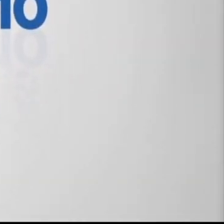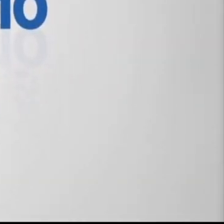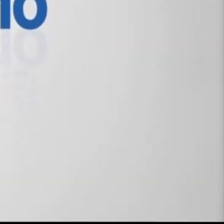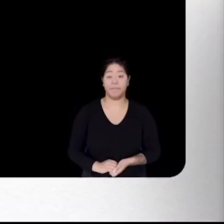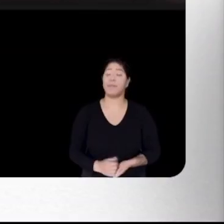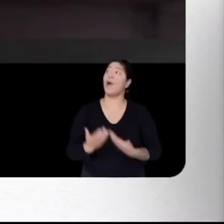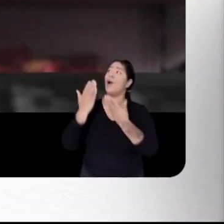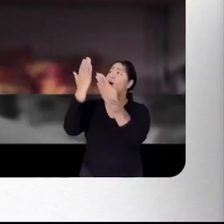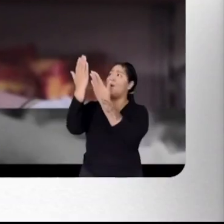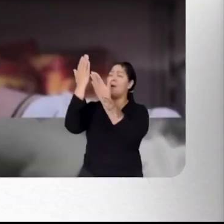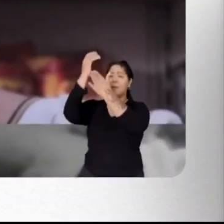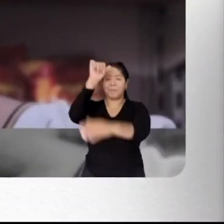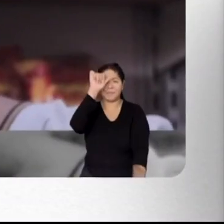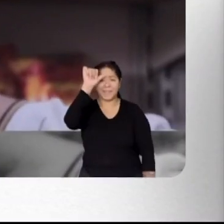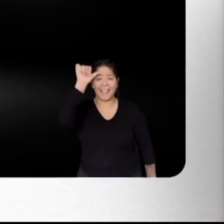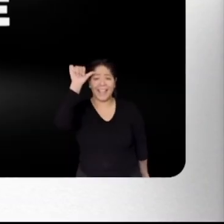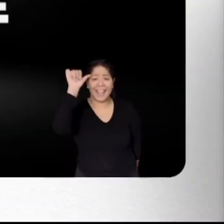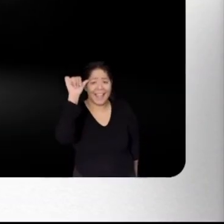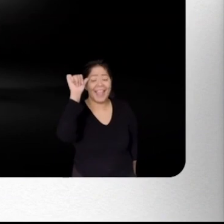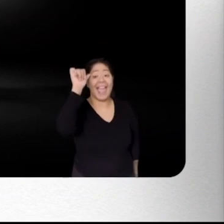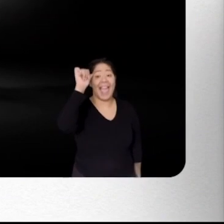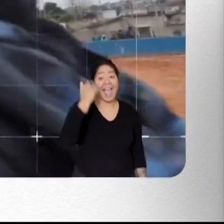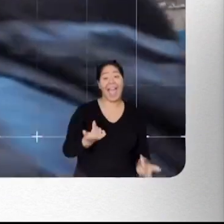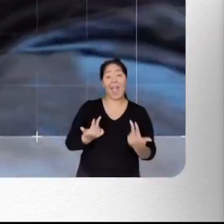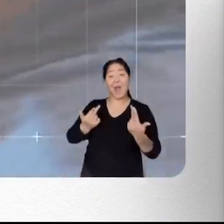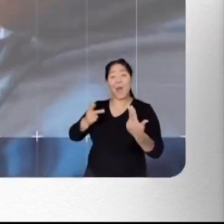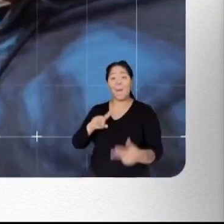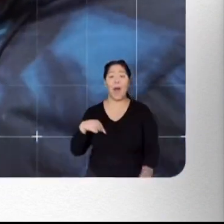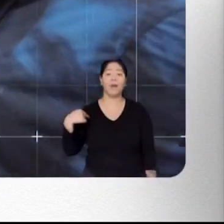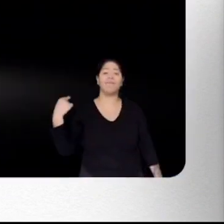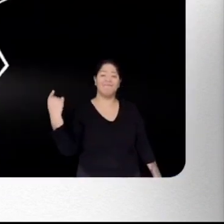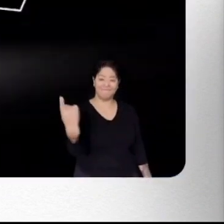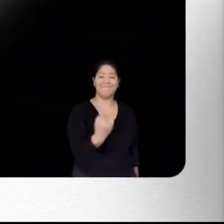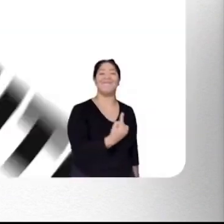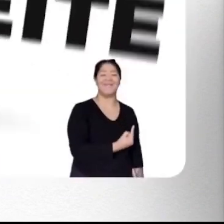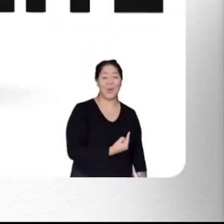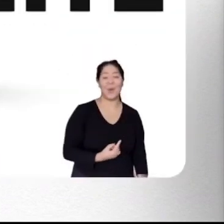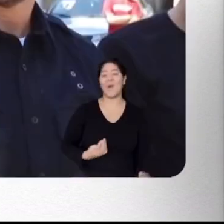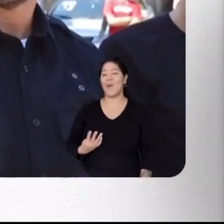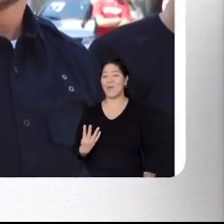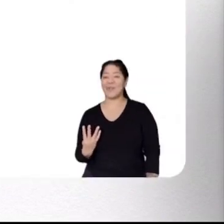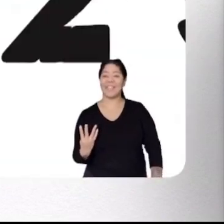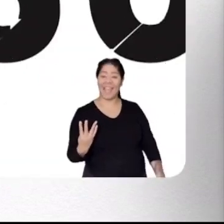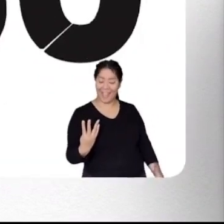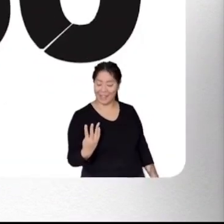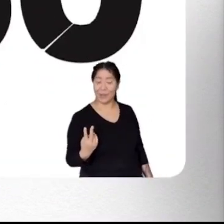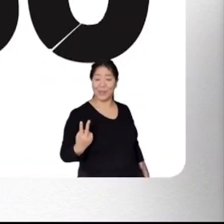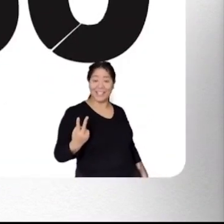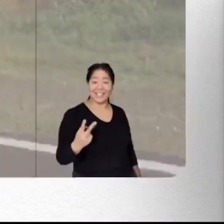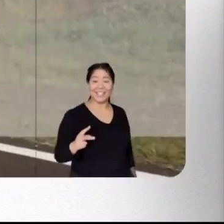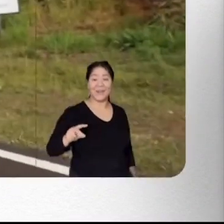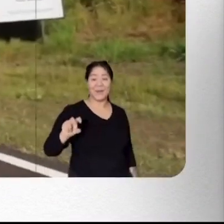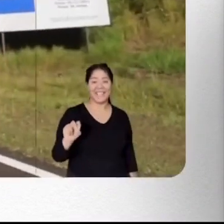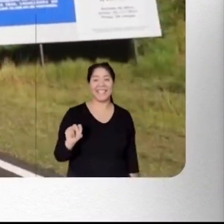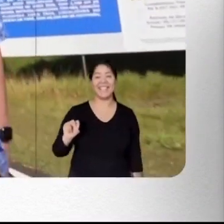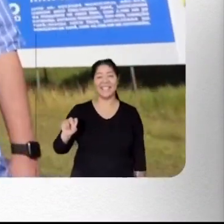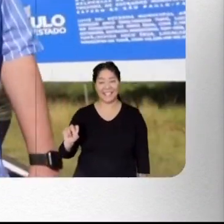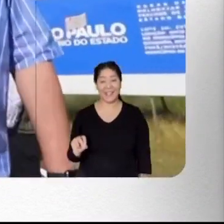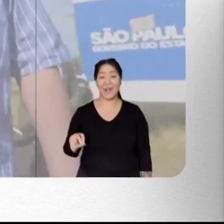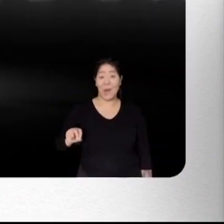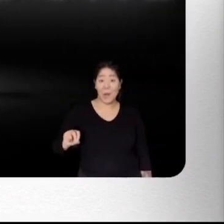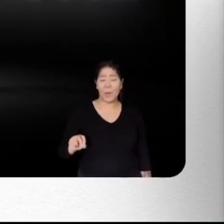É Milton Leite, gente da gente, 44, 250.